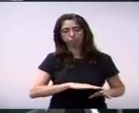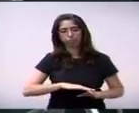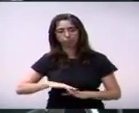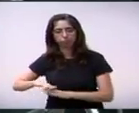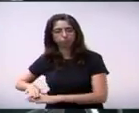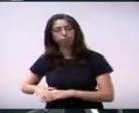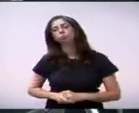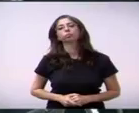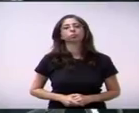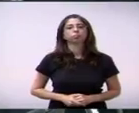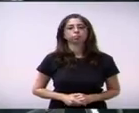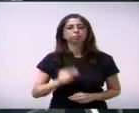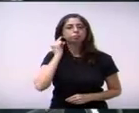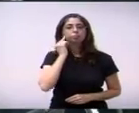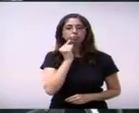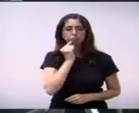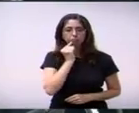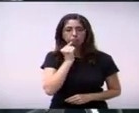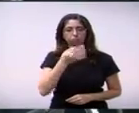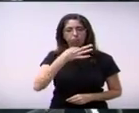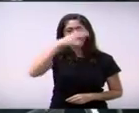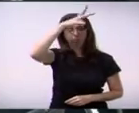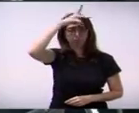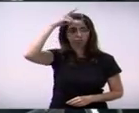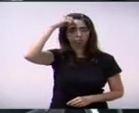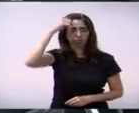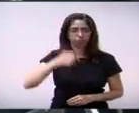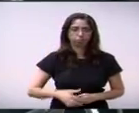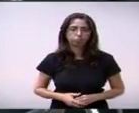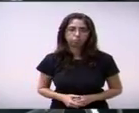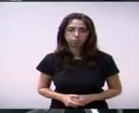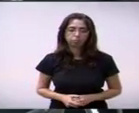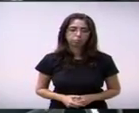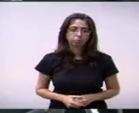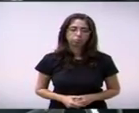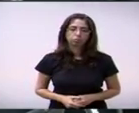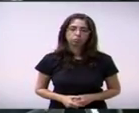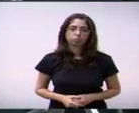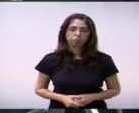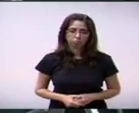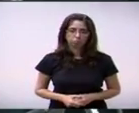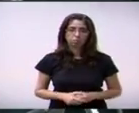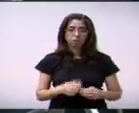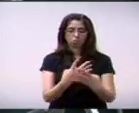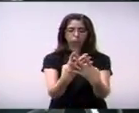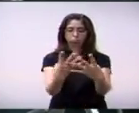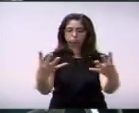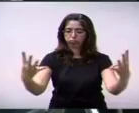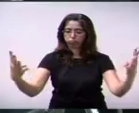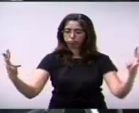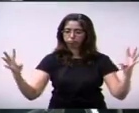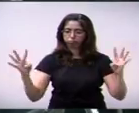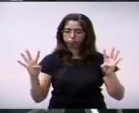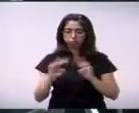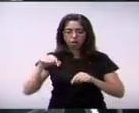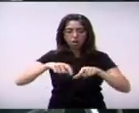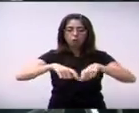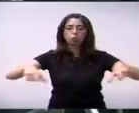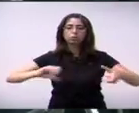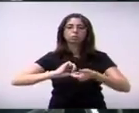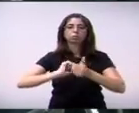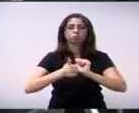do vereador Duca Zelato indica ao executivo a instalação de tela de proteção na quadra de